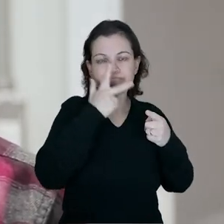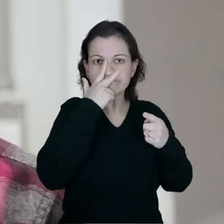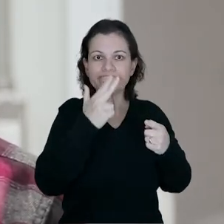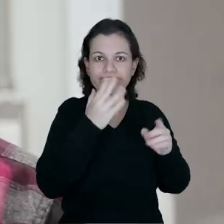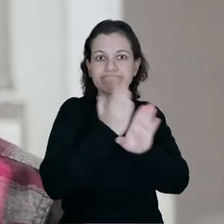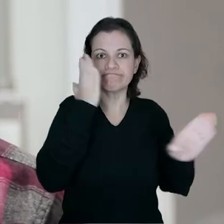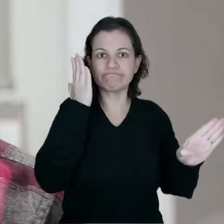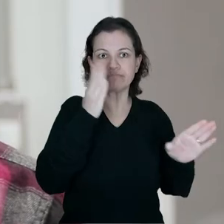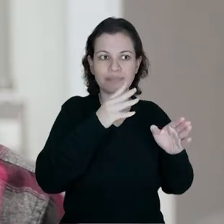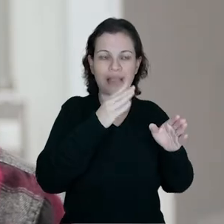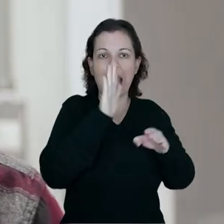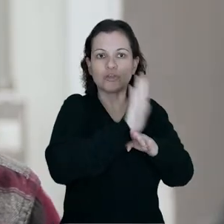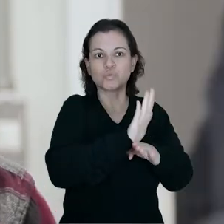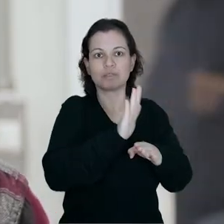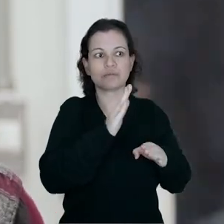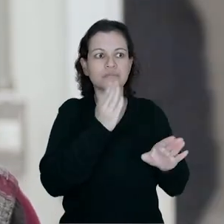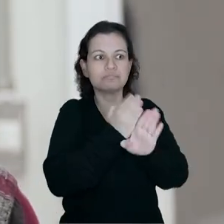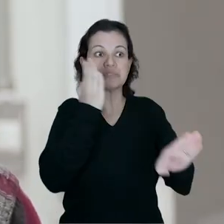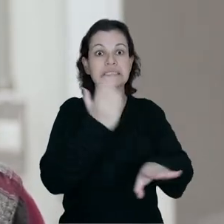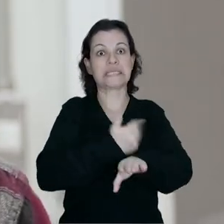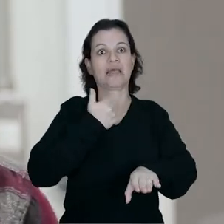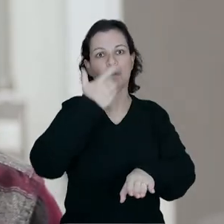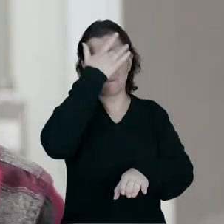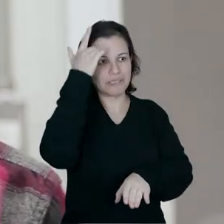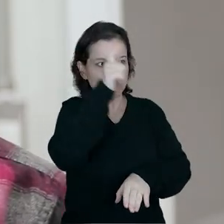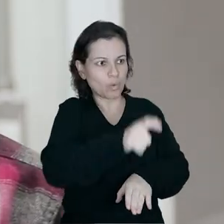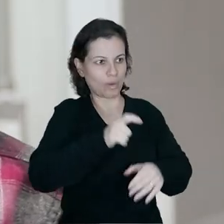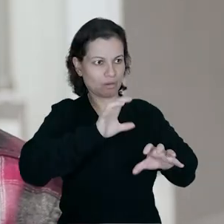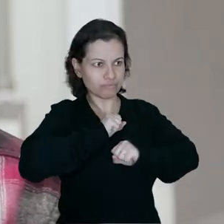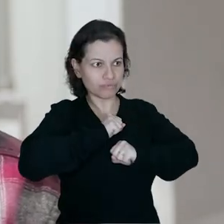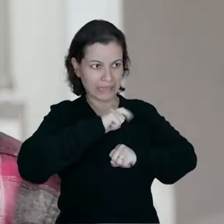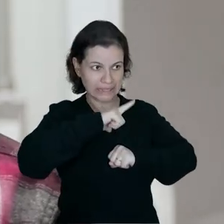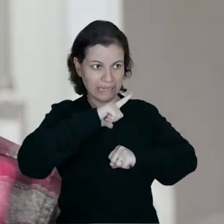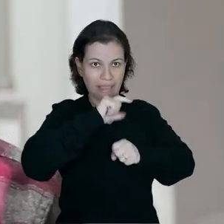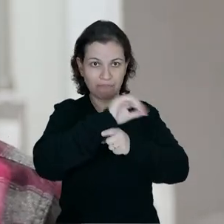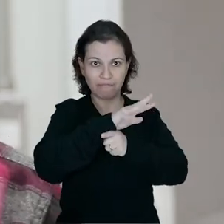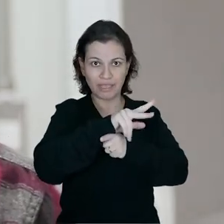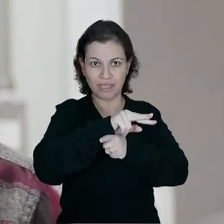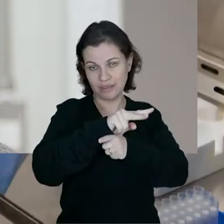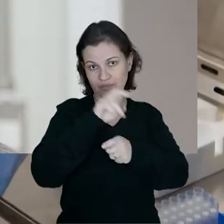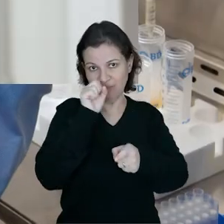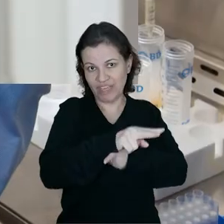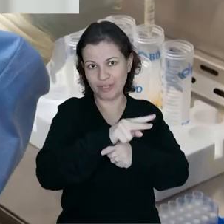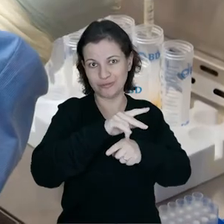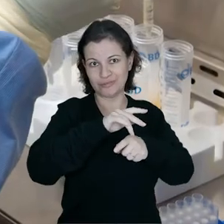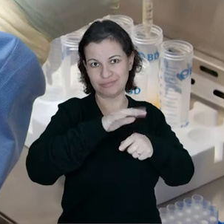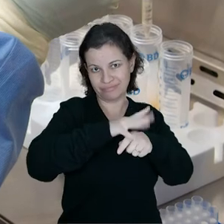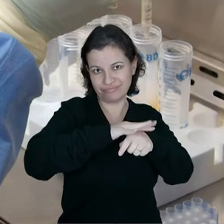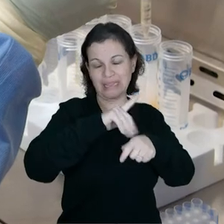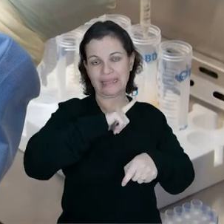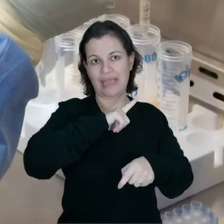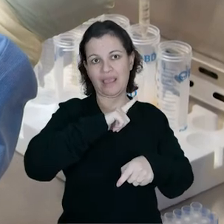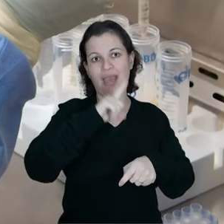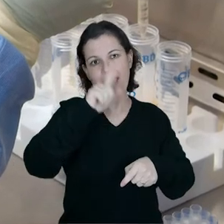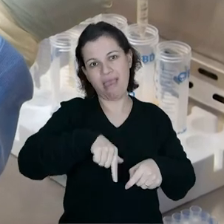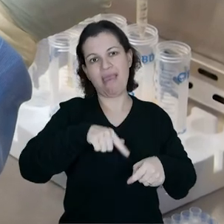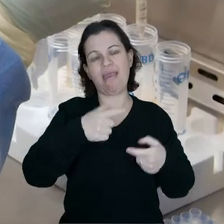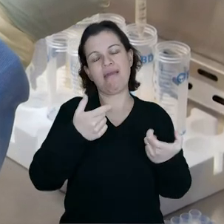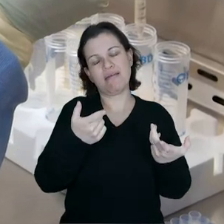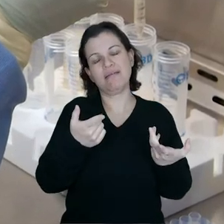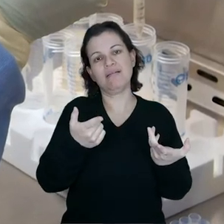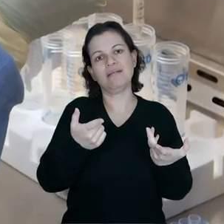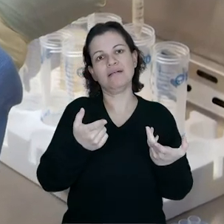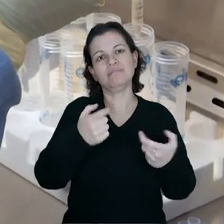ferramenta de diagnóstico que consegue identificar muito cedo as pessoas que estão contaminadas com o vírus. É uma